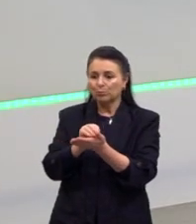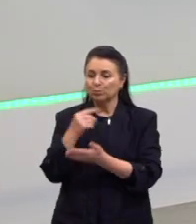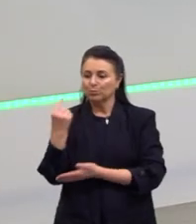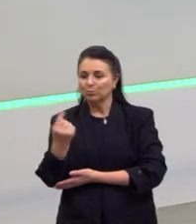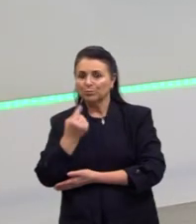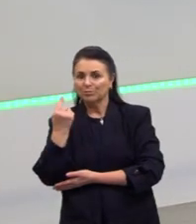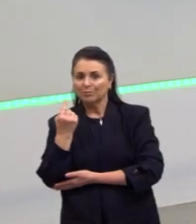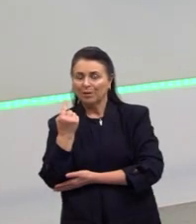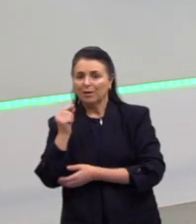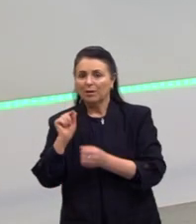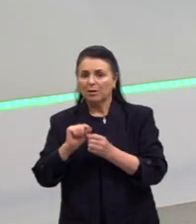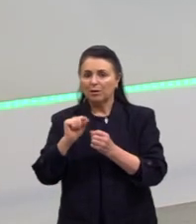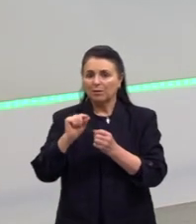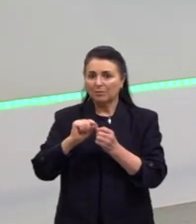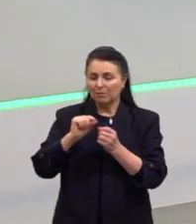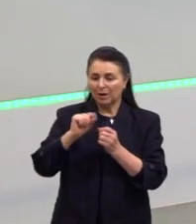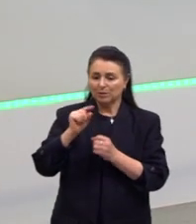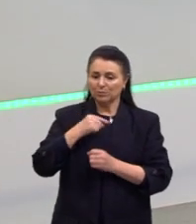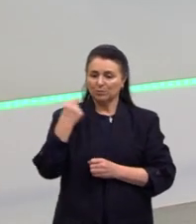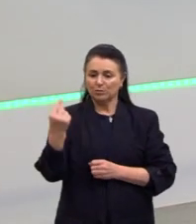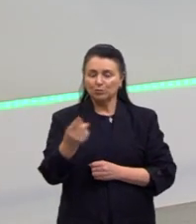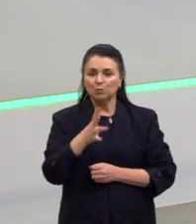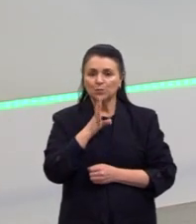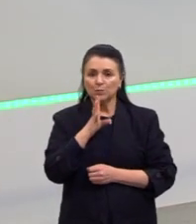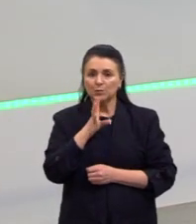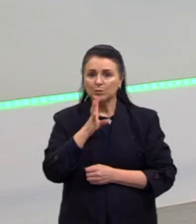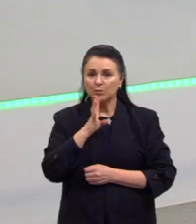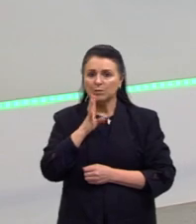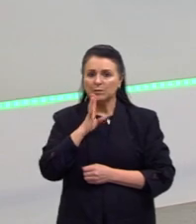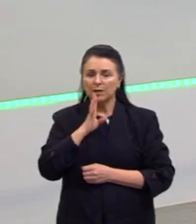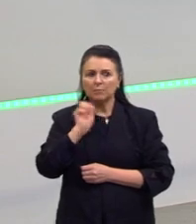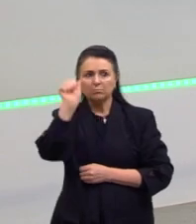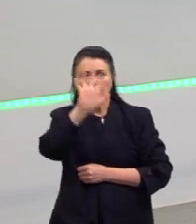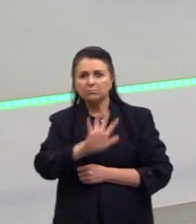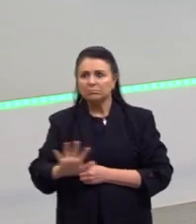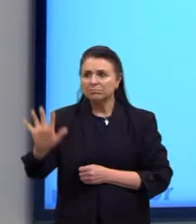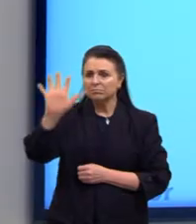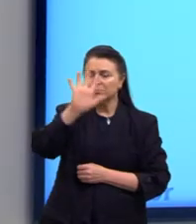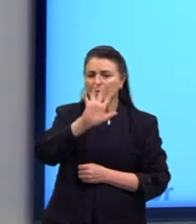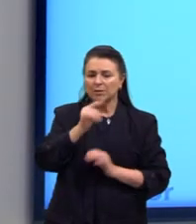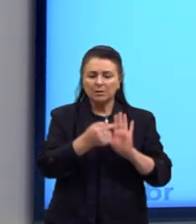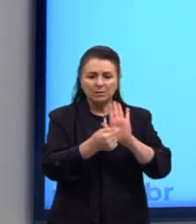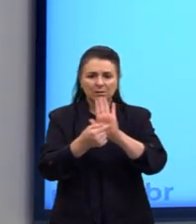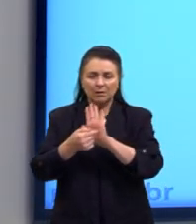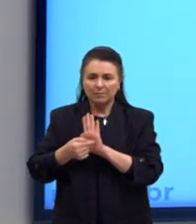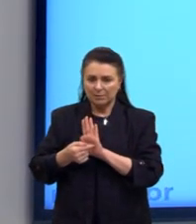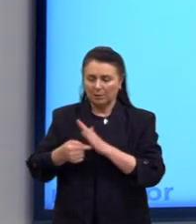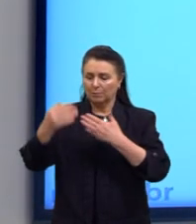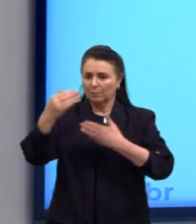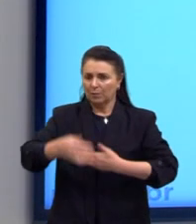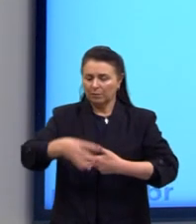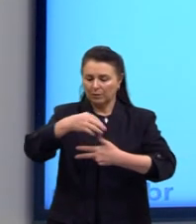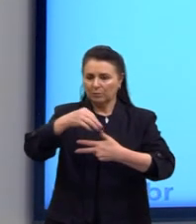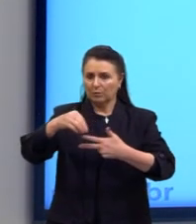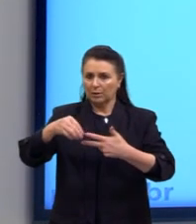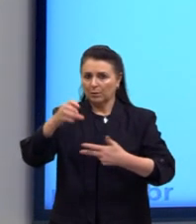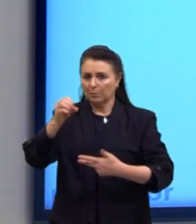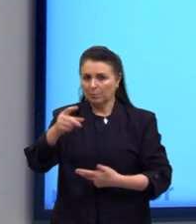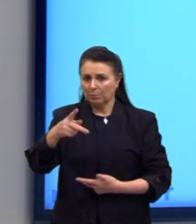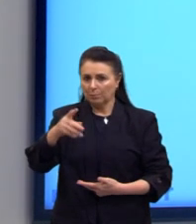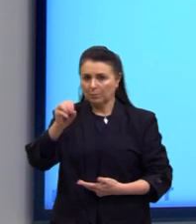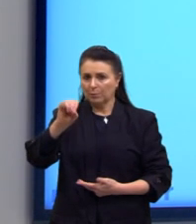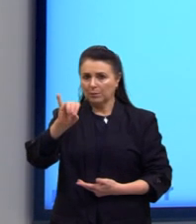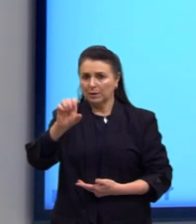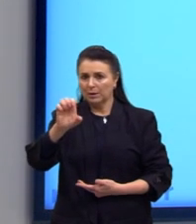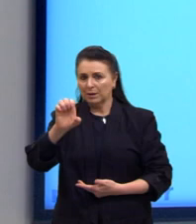levaria, nos levaria, a conhecer os universais. Então, se aparecer lá no Enem, poiesis é a arte da criação